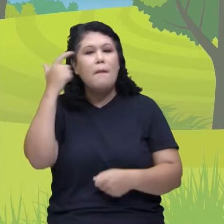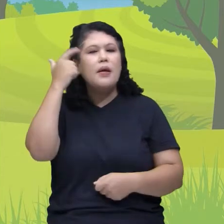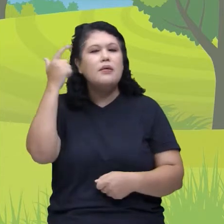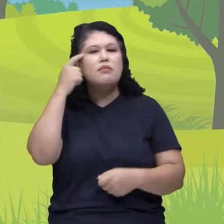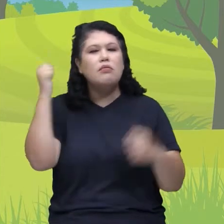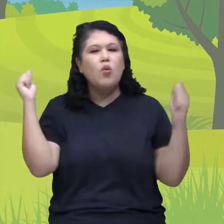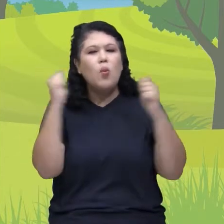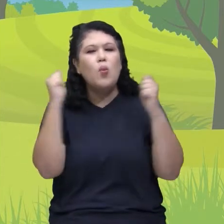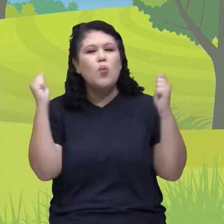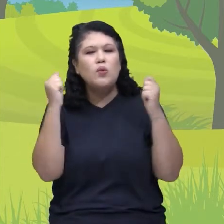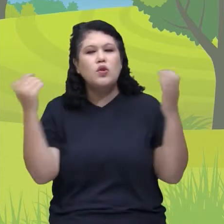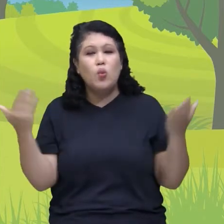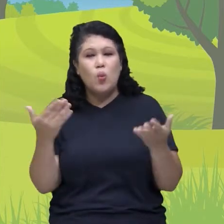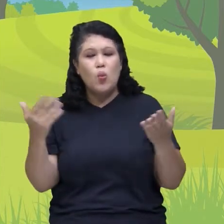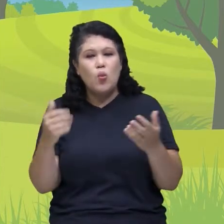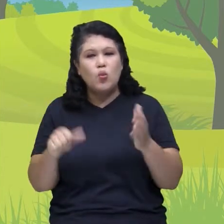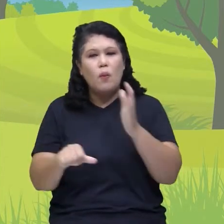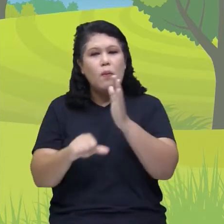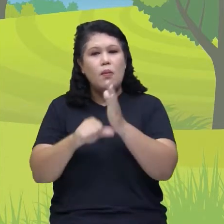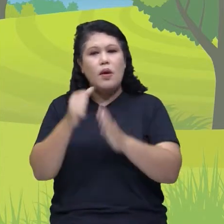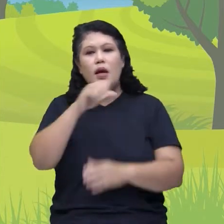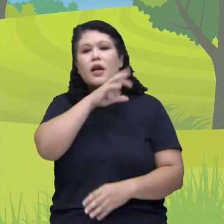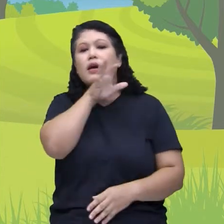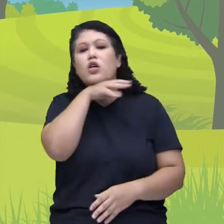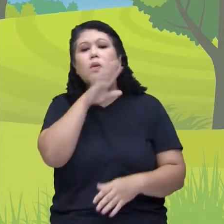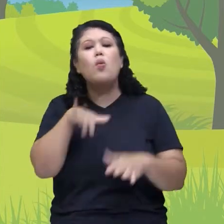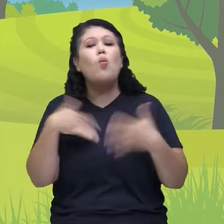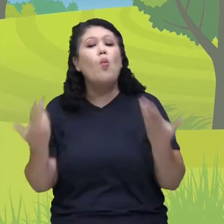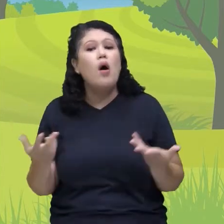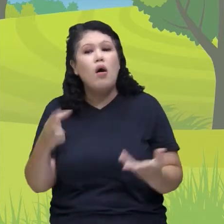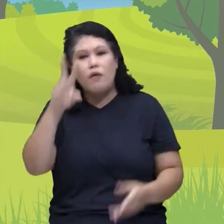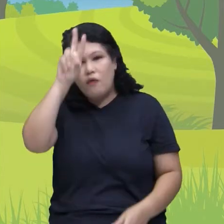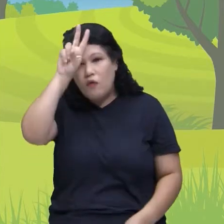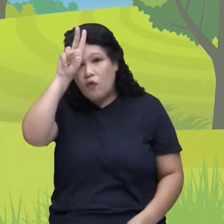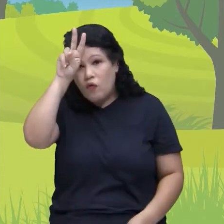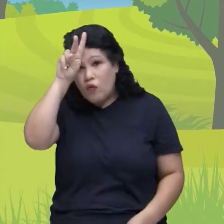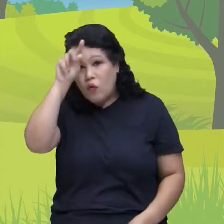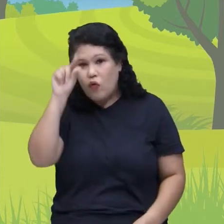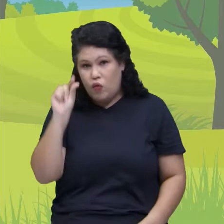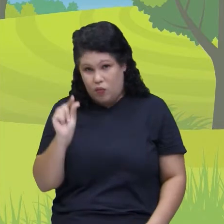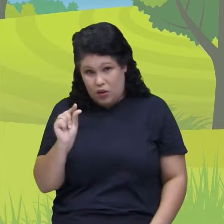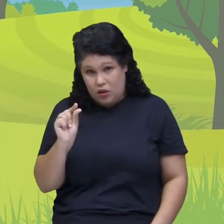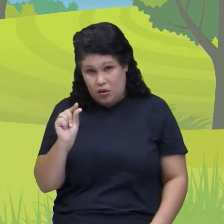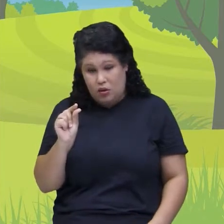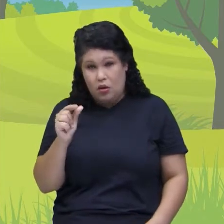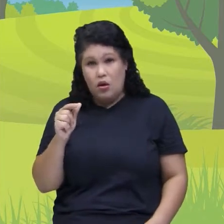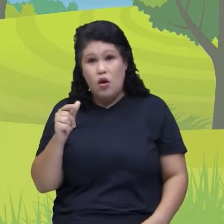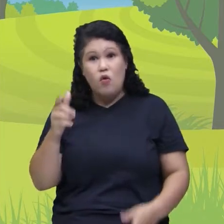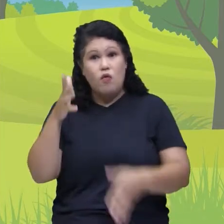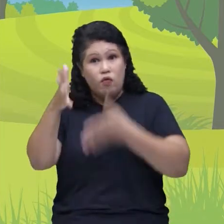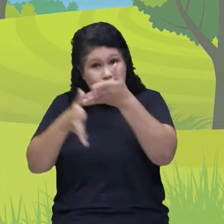só! O primeiro animalzinho que a gente vai fazer é a formiguinha. E toda vez que eu falar formiga, você vai fazer isso aqui.